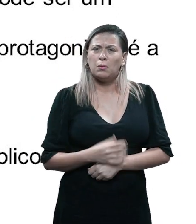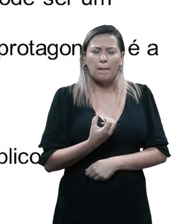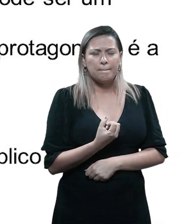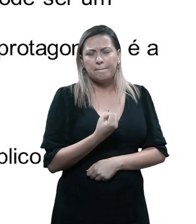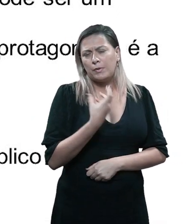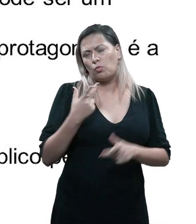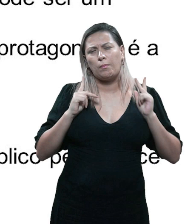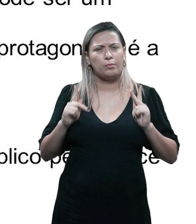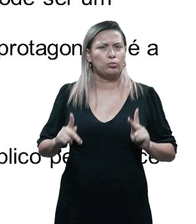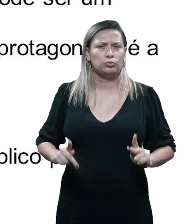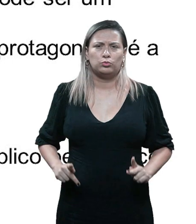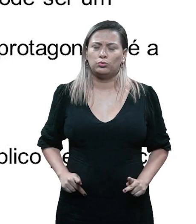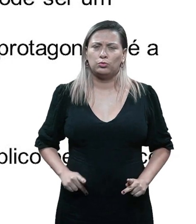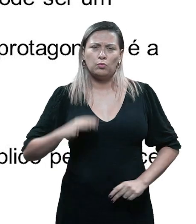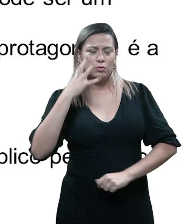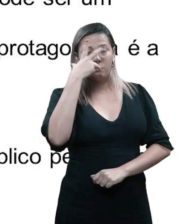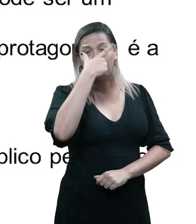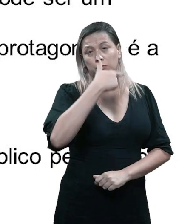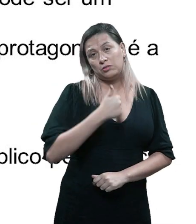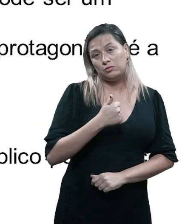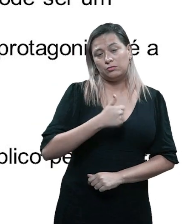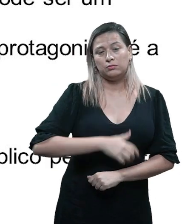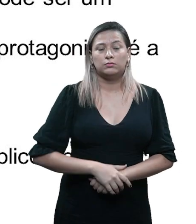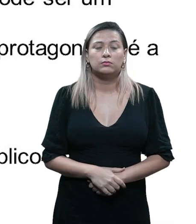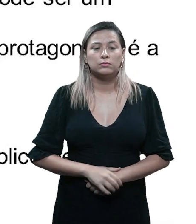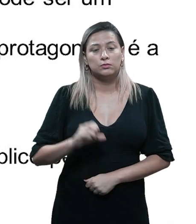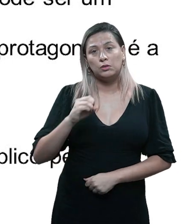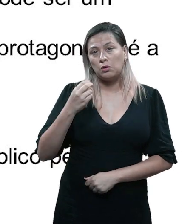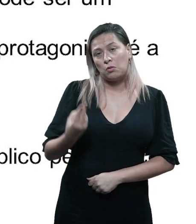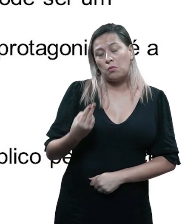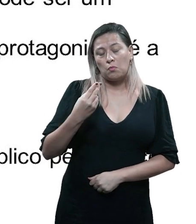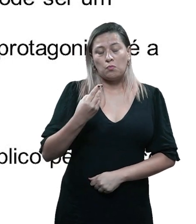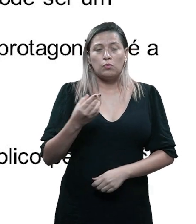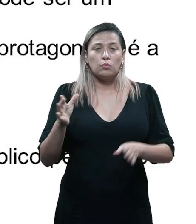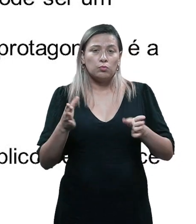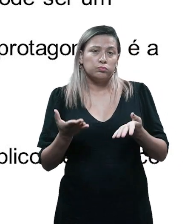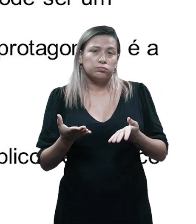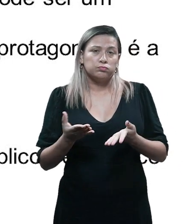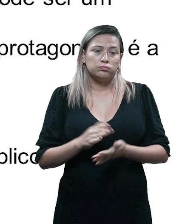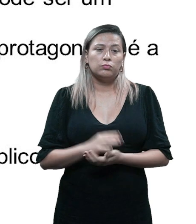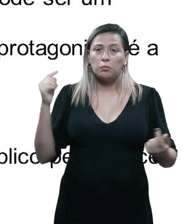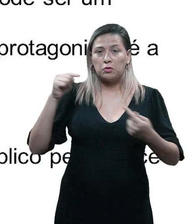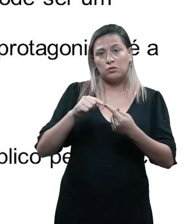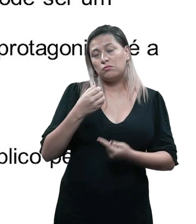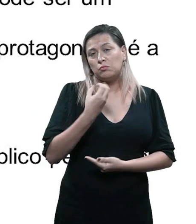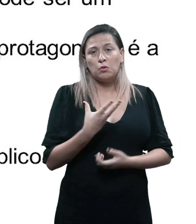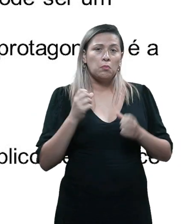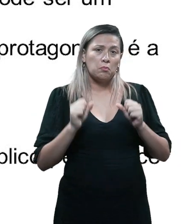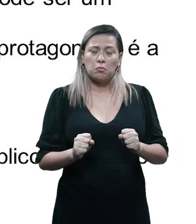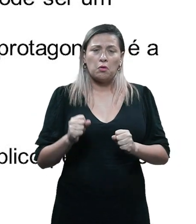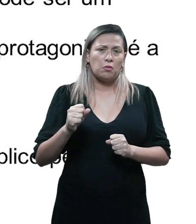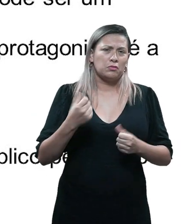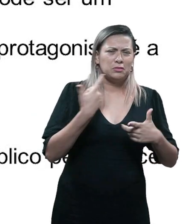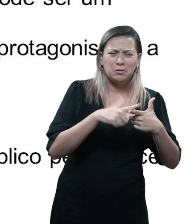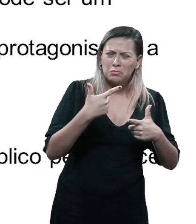boa índole, alguém belo, alguém bem intencionado, pode ser justamente alguém que tenha